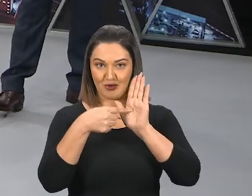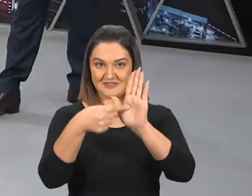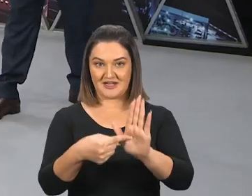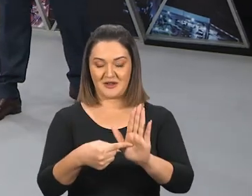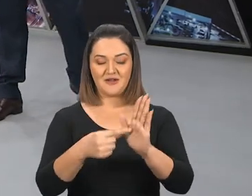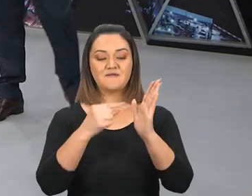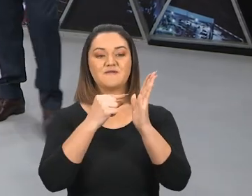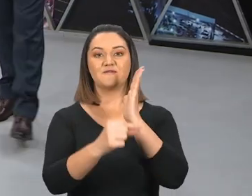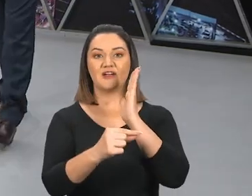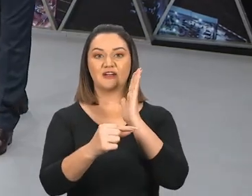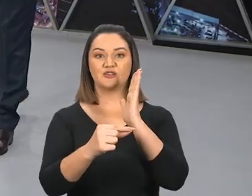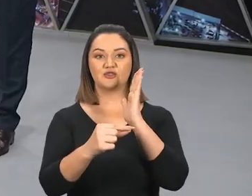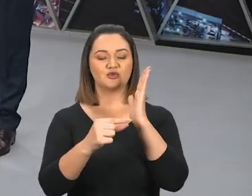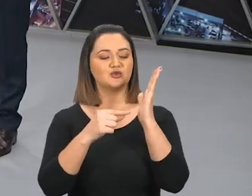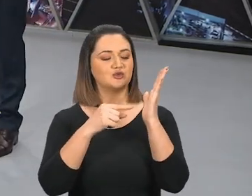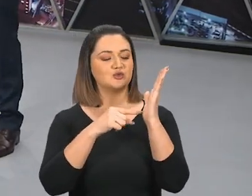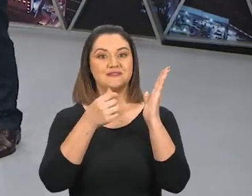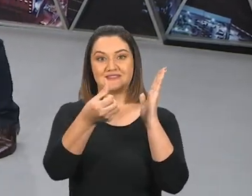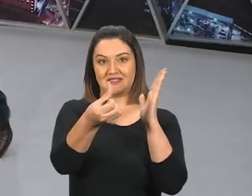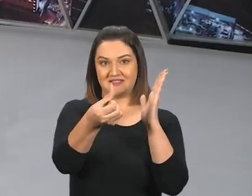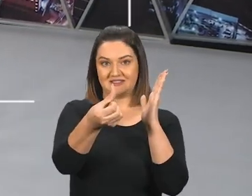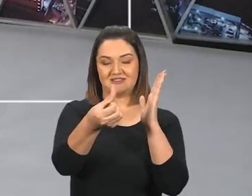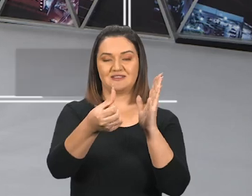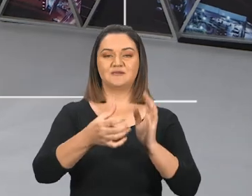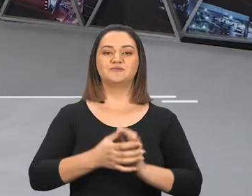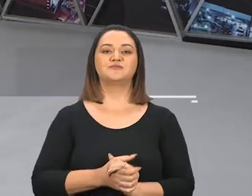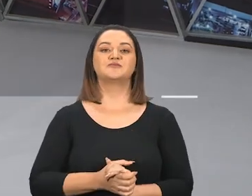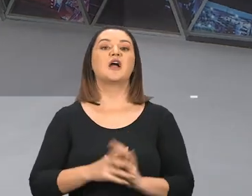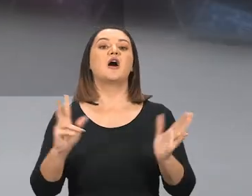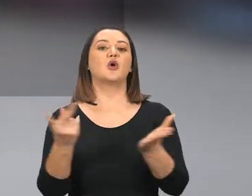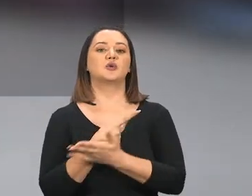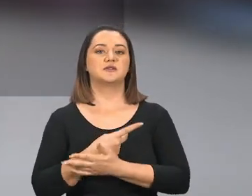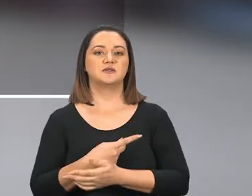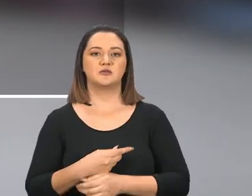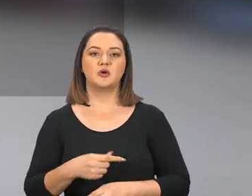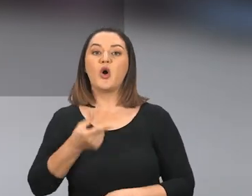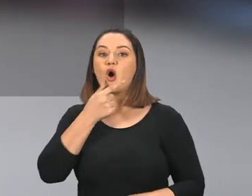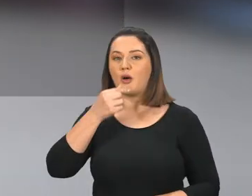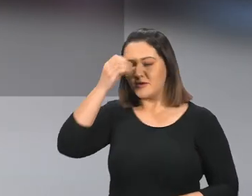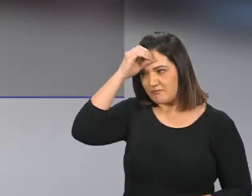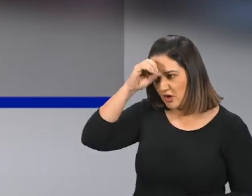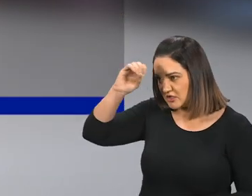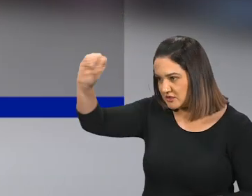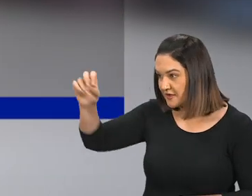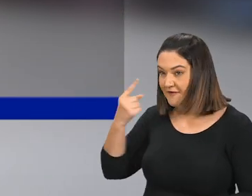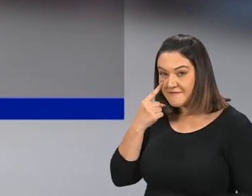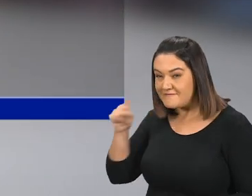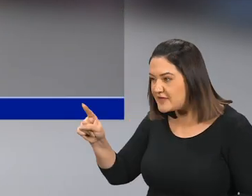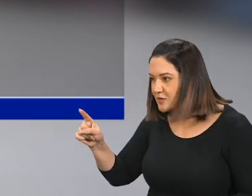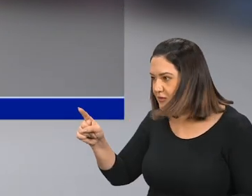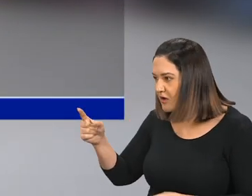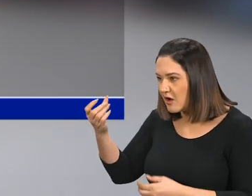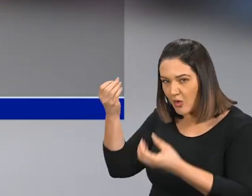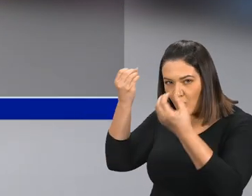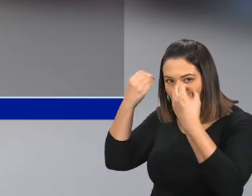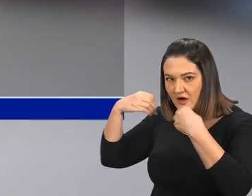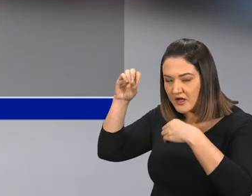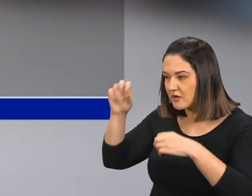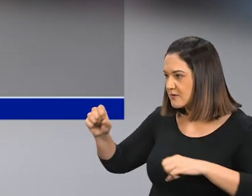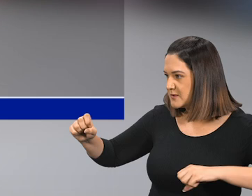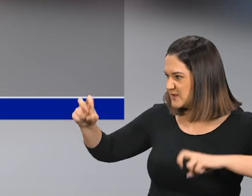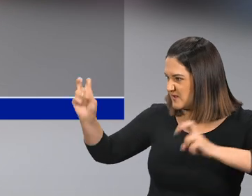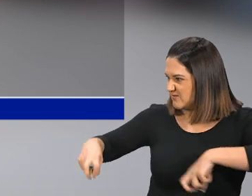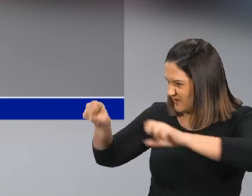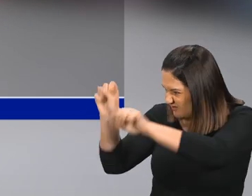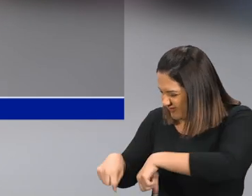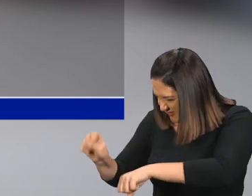Eu vou te mostrar agora o verso de número 6. Diz assim, Dirigiu-se ao carneiro que tinha os dois chifres, O qual eu tinha visto